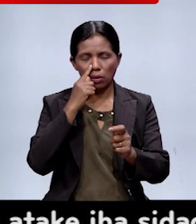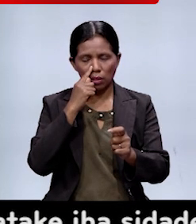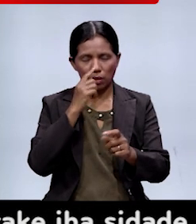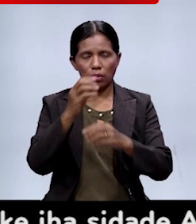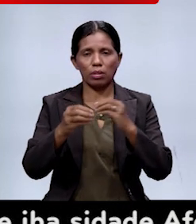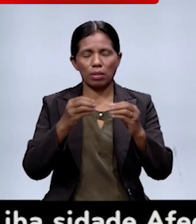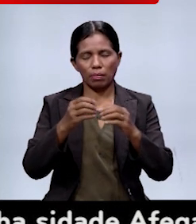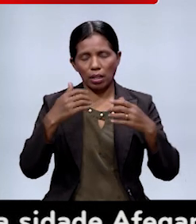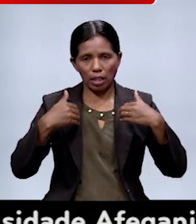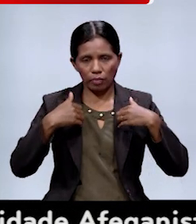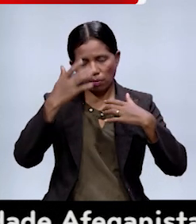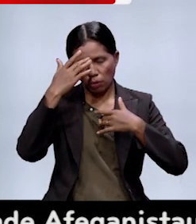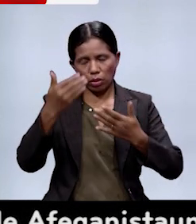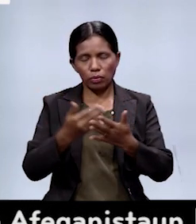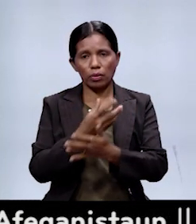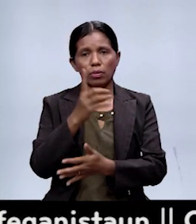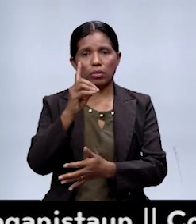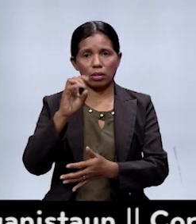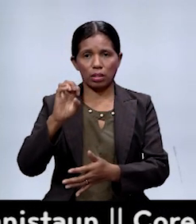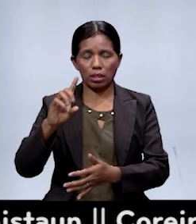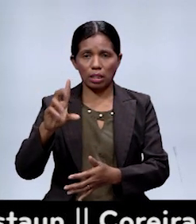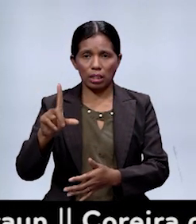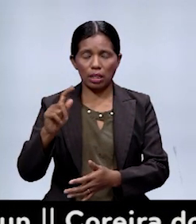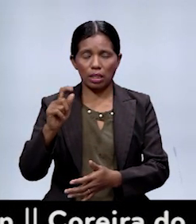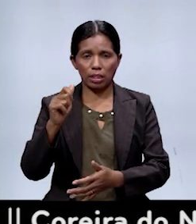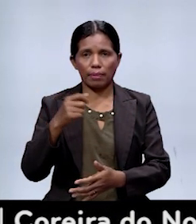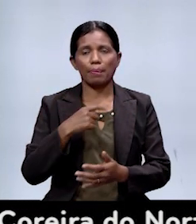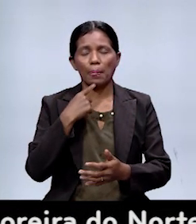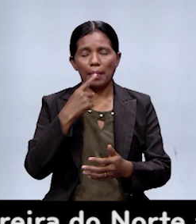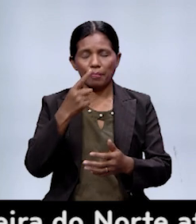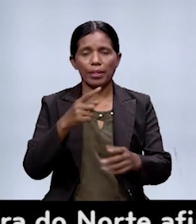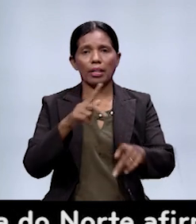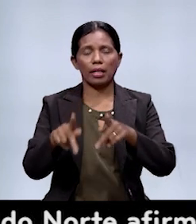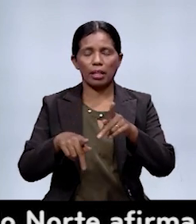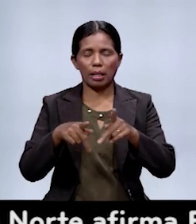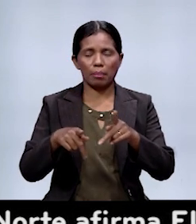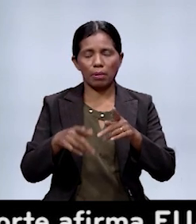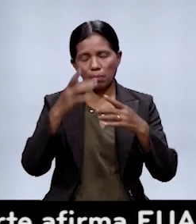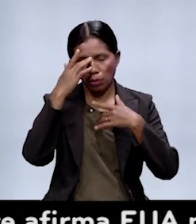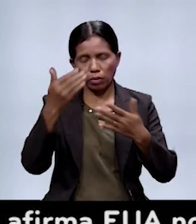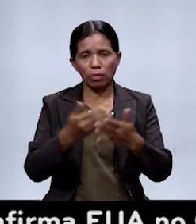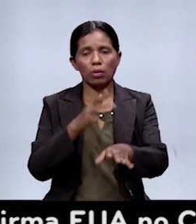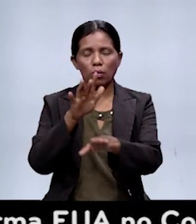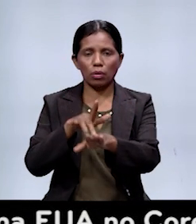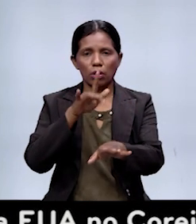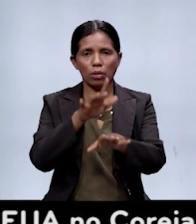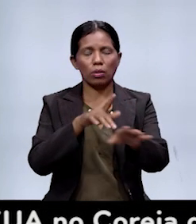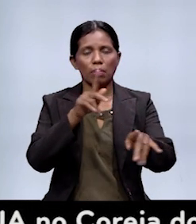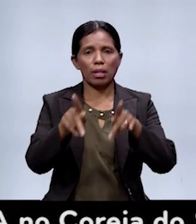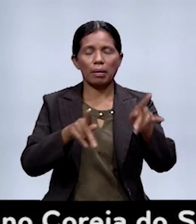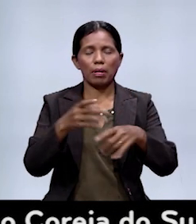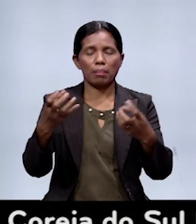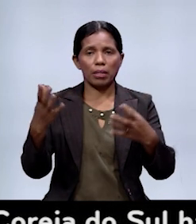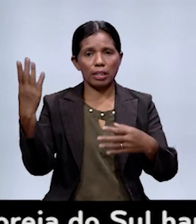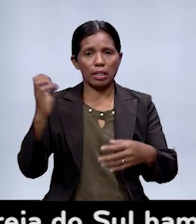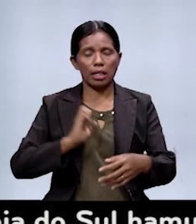variante Delta. Resultado, nemos confirma katak, variante Delta transmite ona iha comunidade Nielet, iha